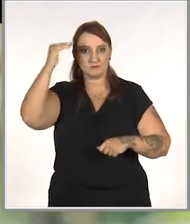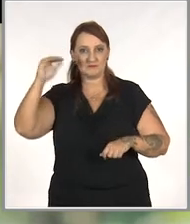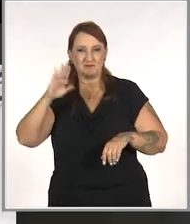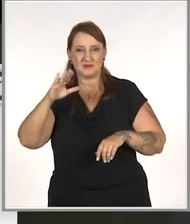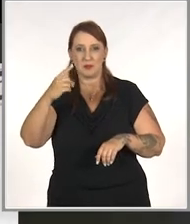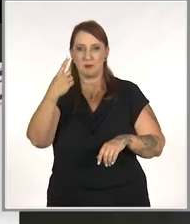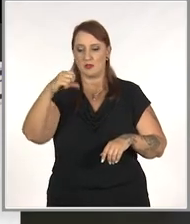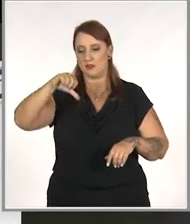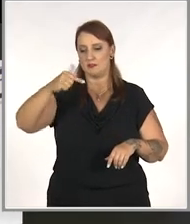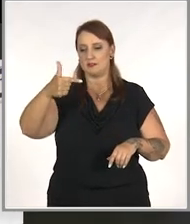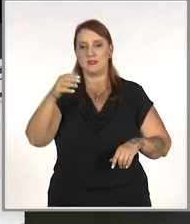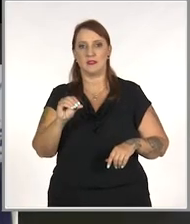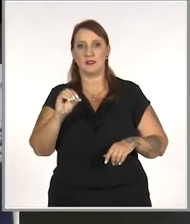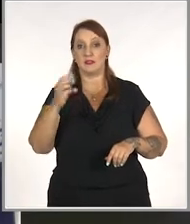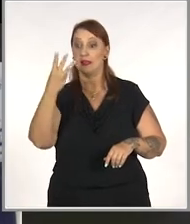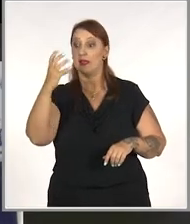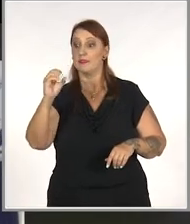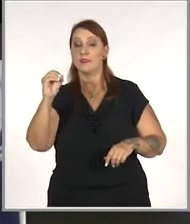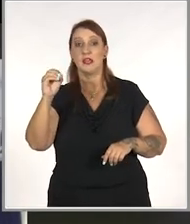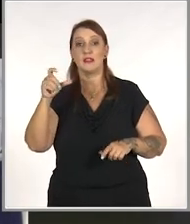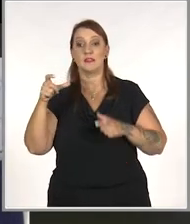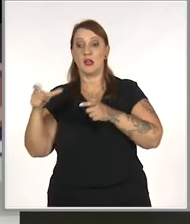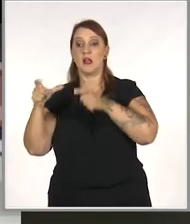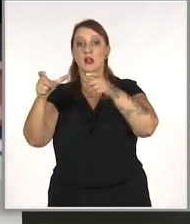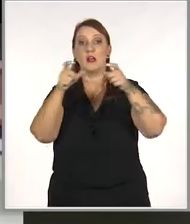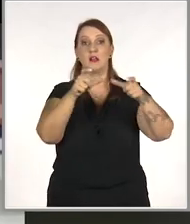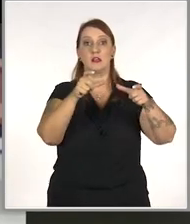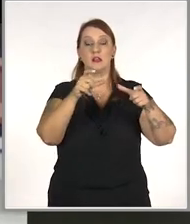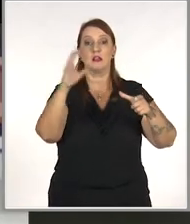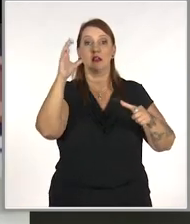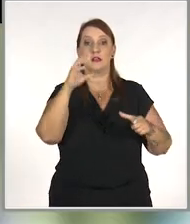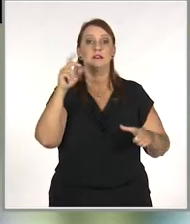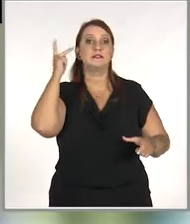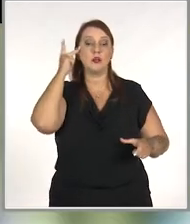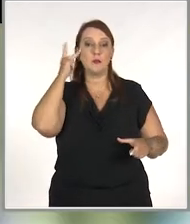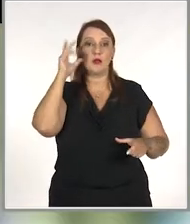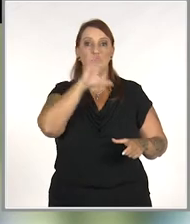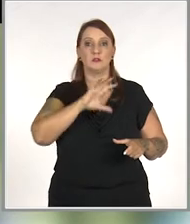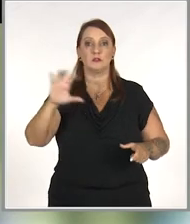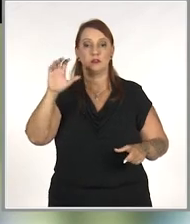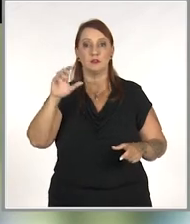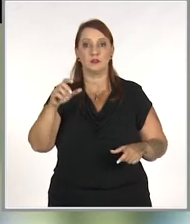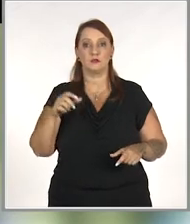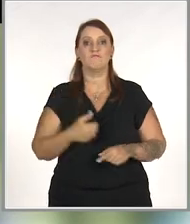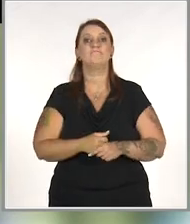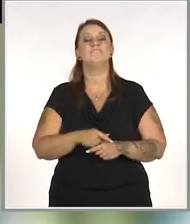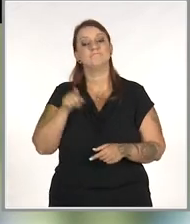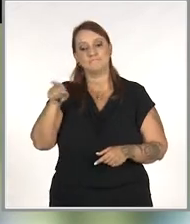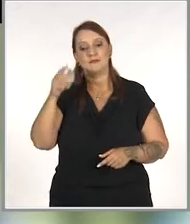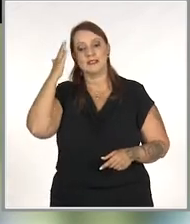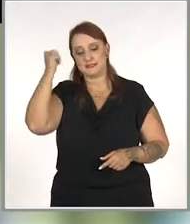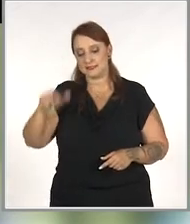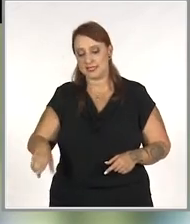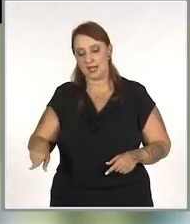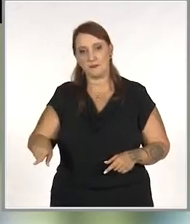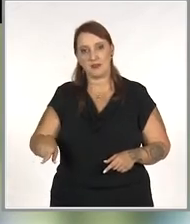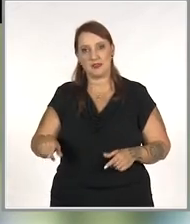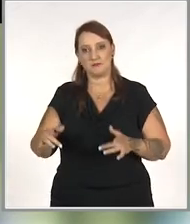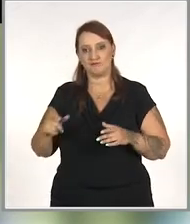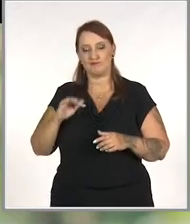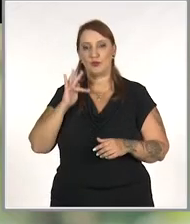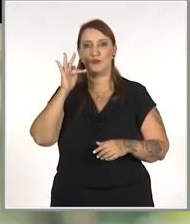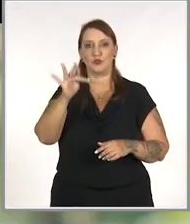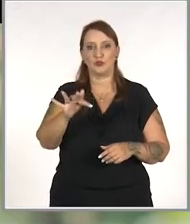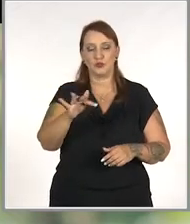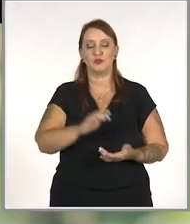anos 70, são 30 unidades espalhadas por todo o Estado. Luísa já sabe que seu destino está ligado à rede de lojas.